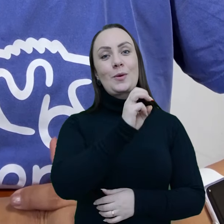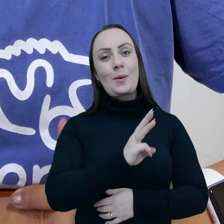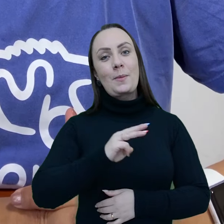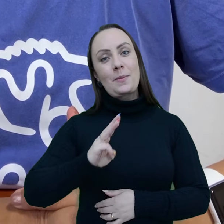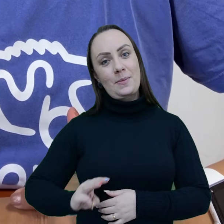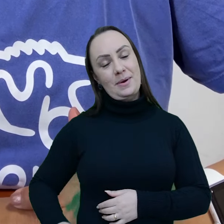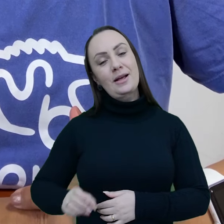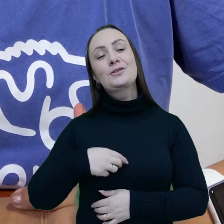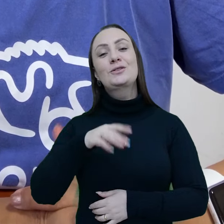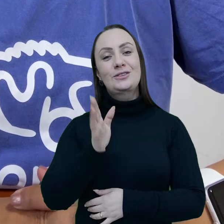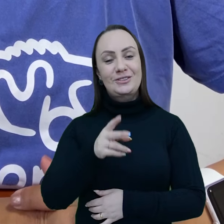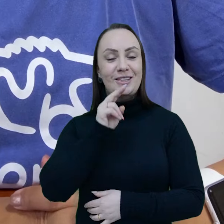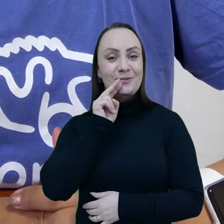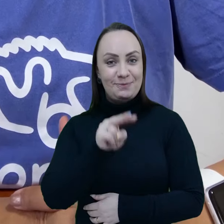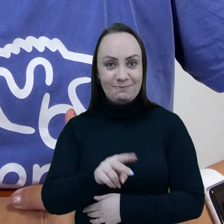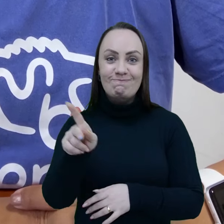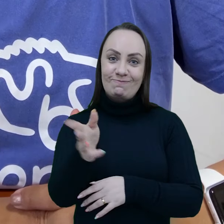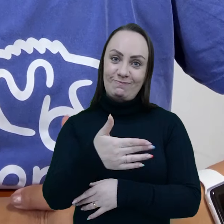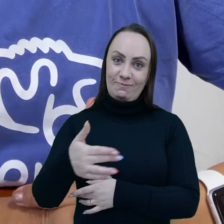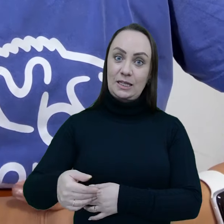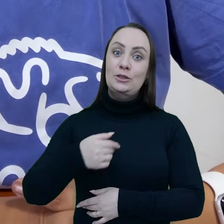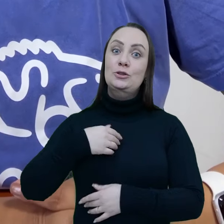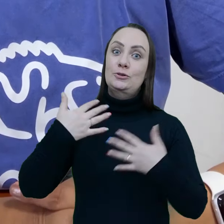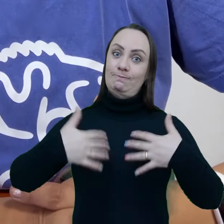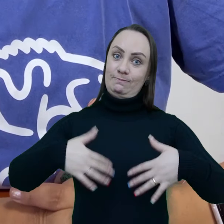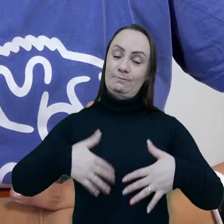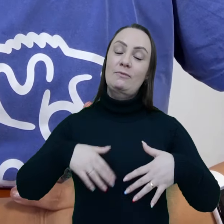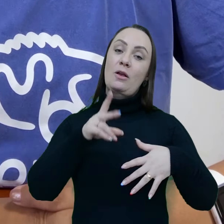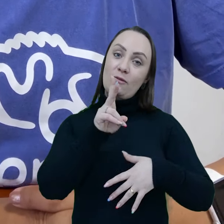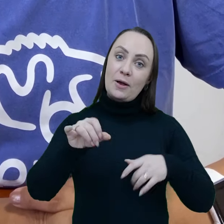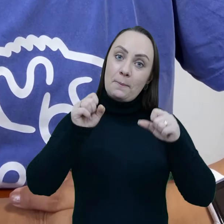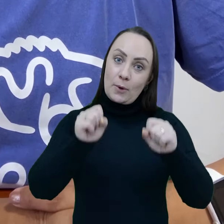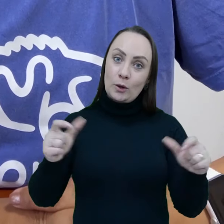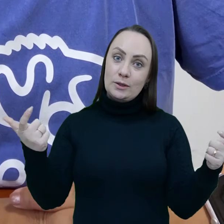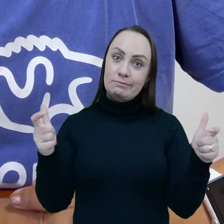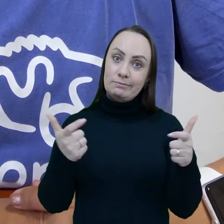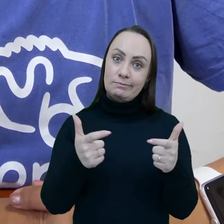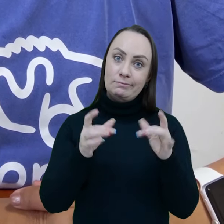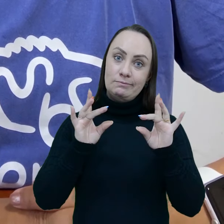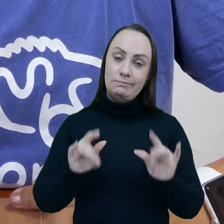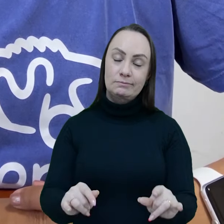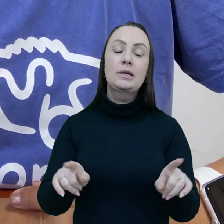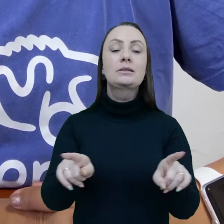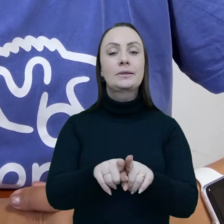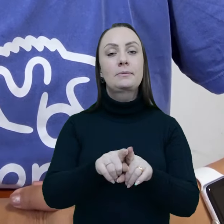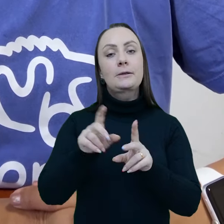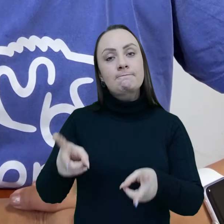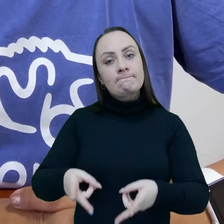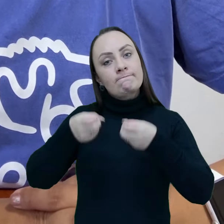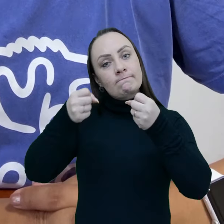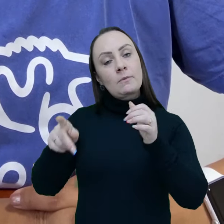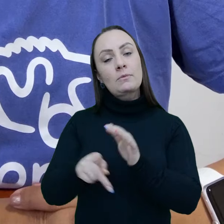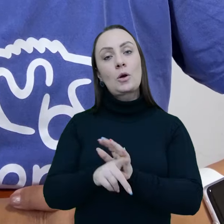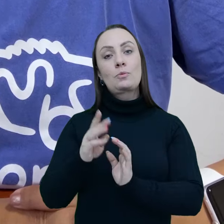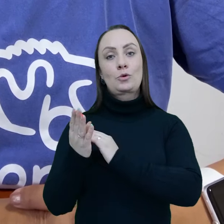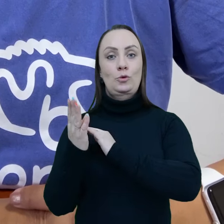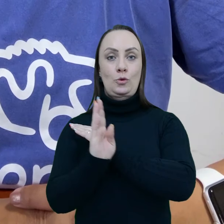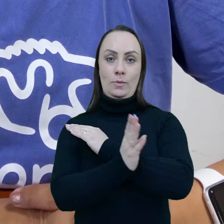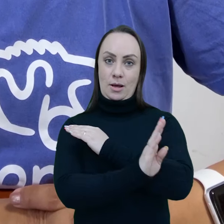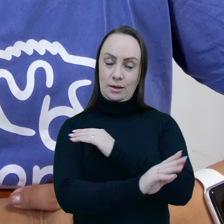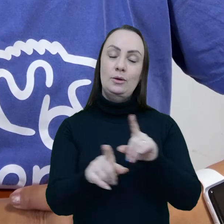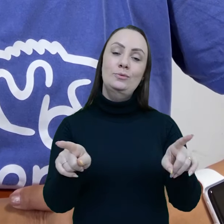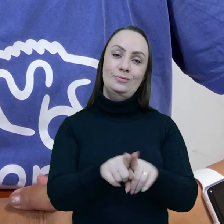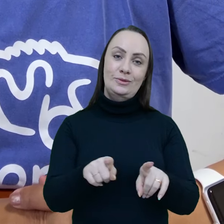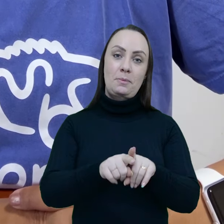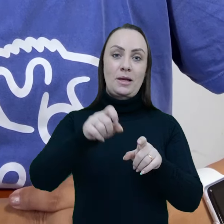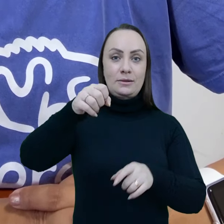a captura frequente de meros. E os meros, como todos já sabemos, é uma espécie criticamente ameaçada. Fora os meros, a gente tem a captura